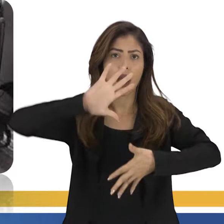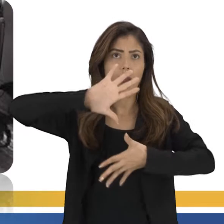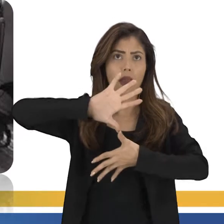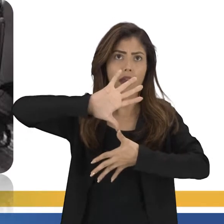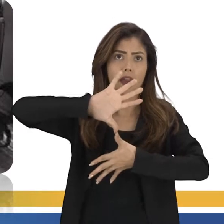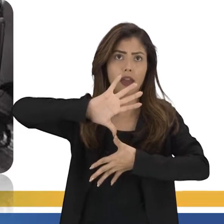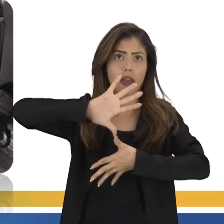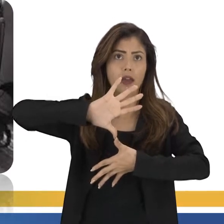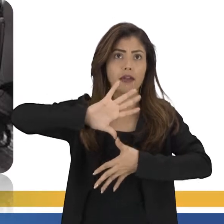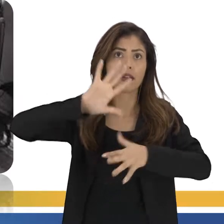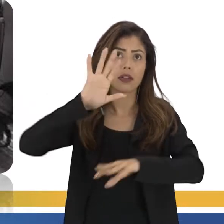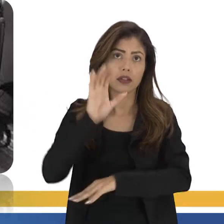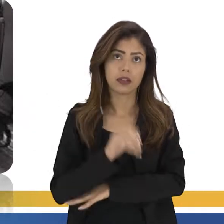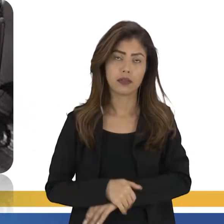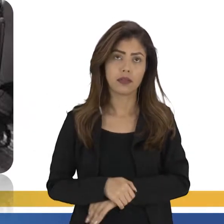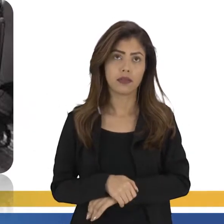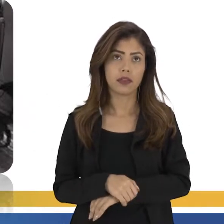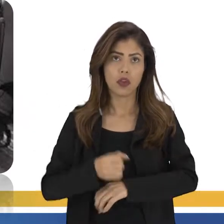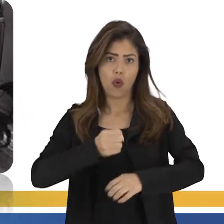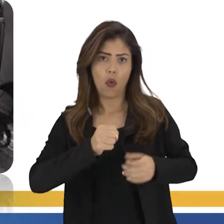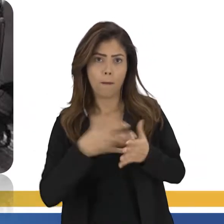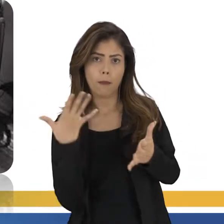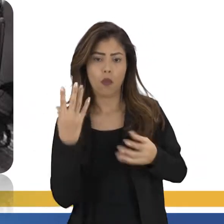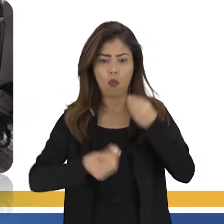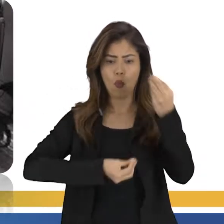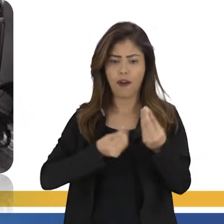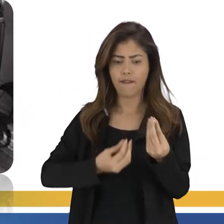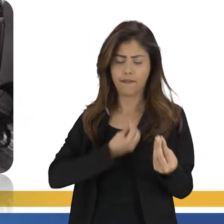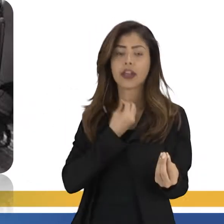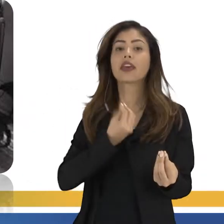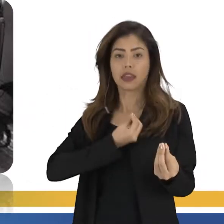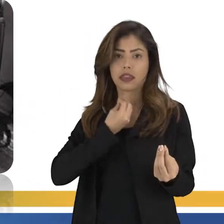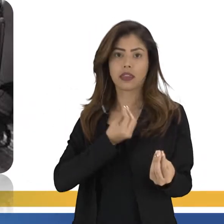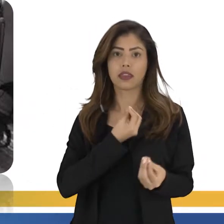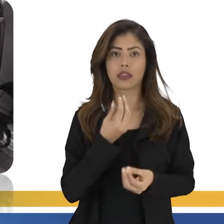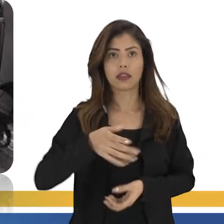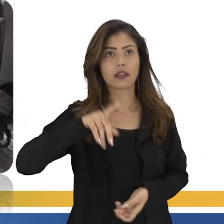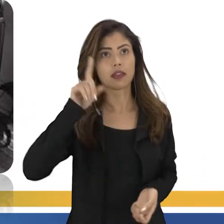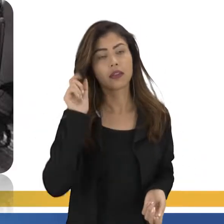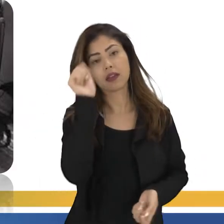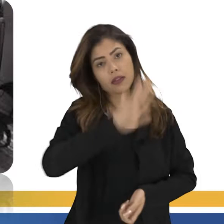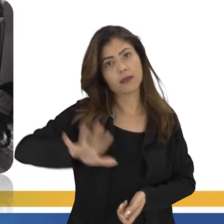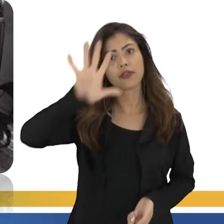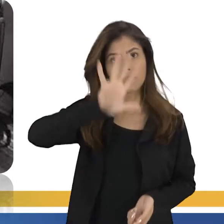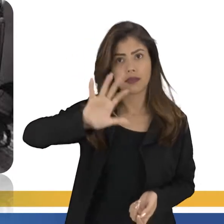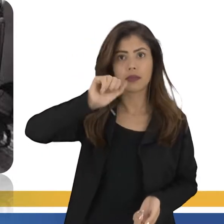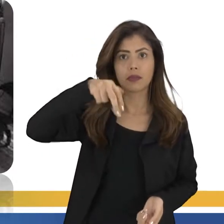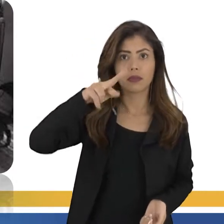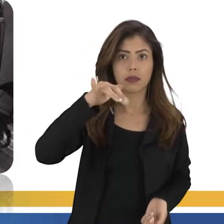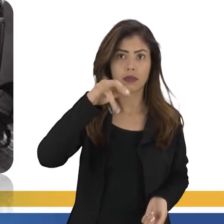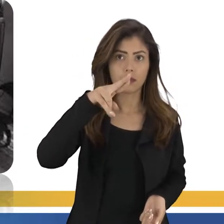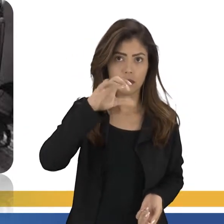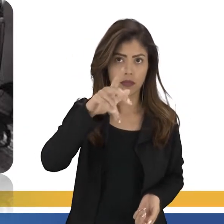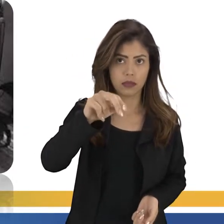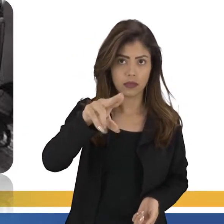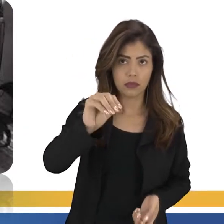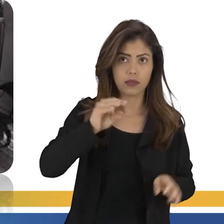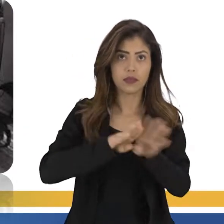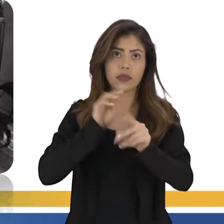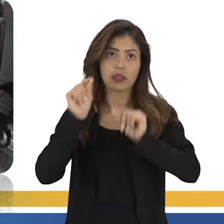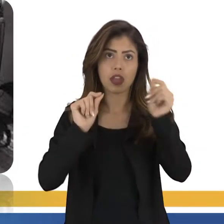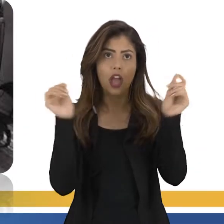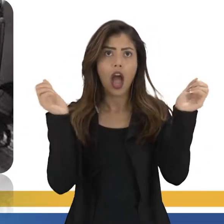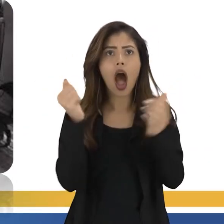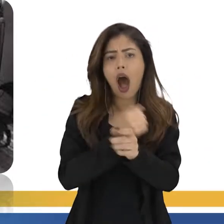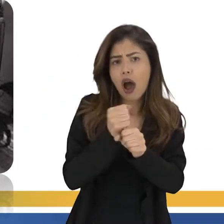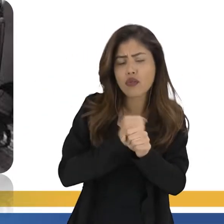of Life, que seria o modo de vida americano, o estilo de vida americano, né? Designado aí como esses anos felizes.